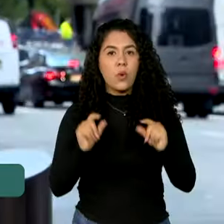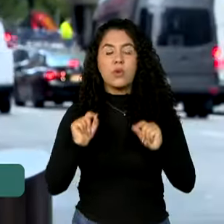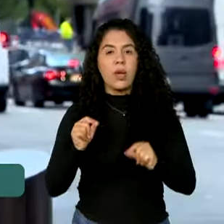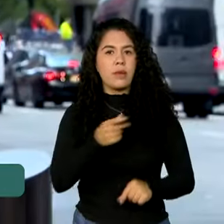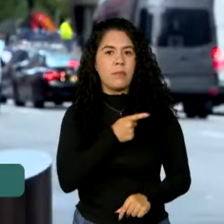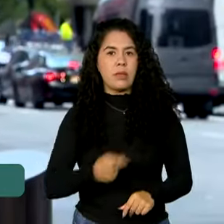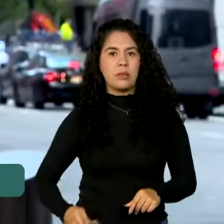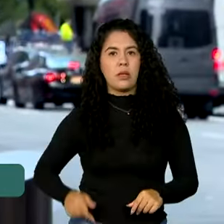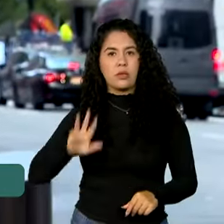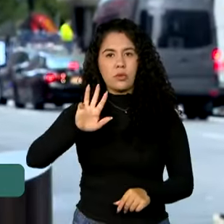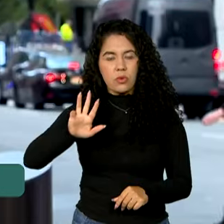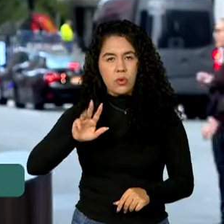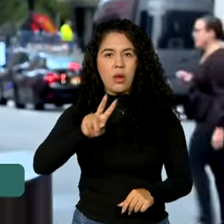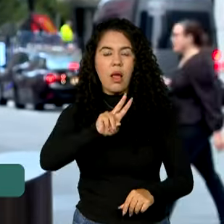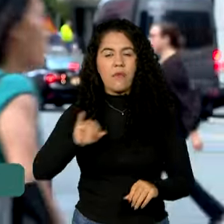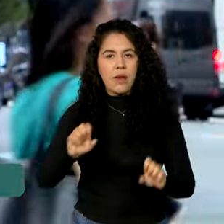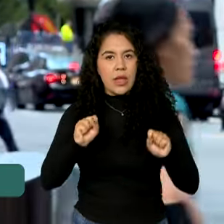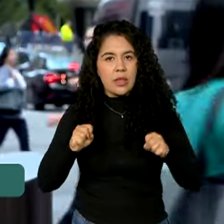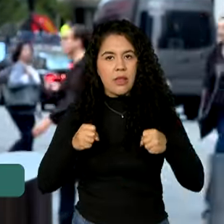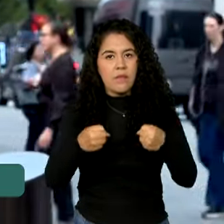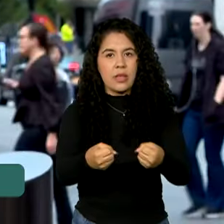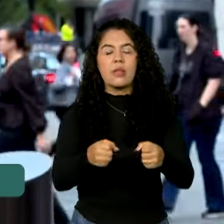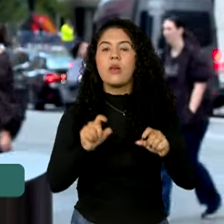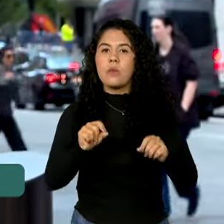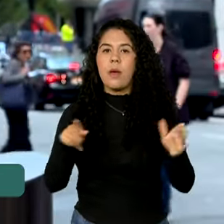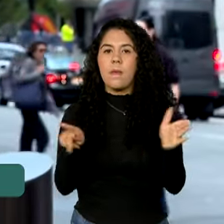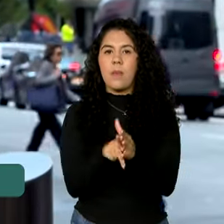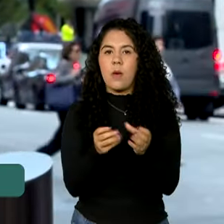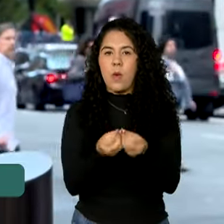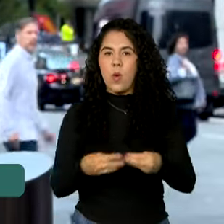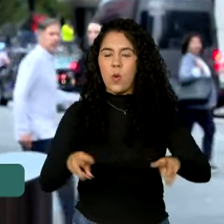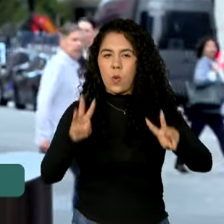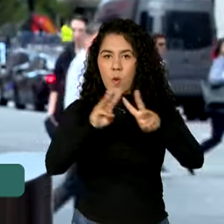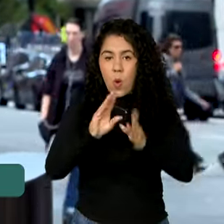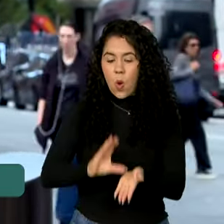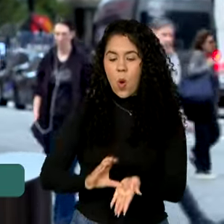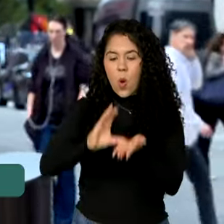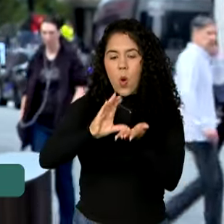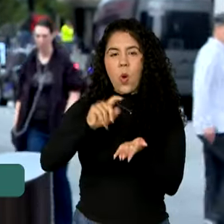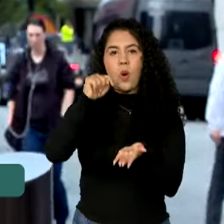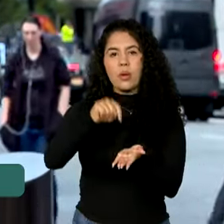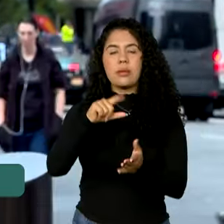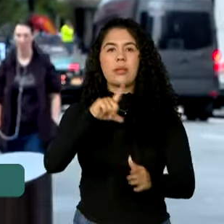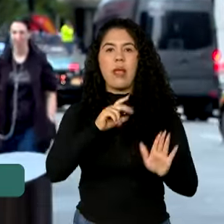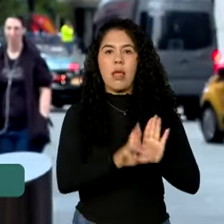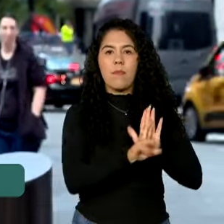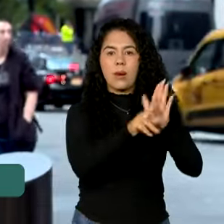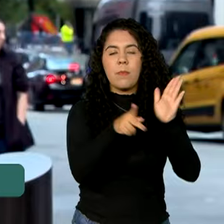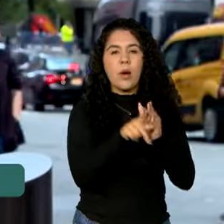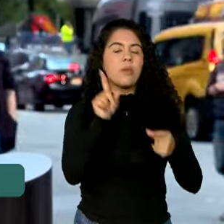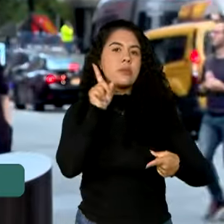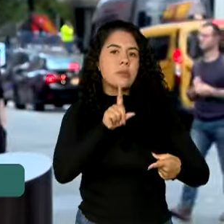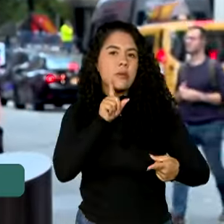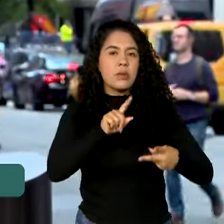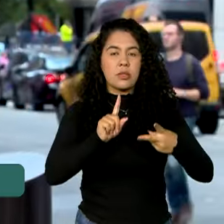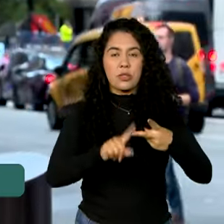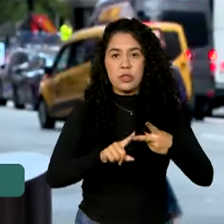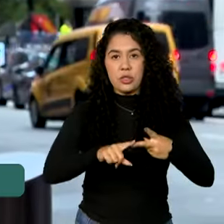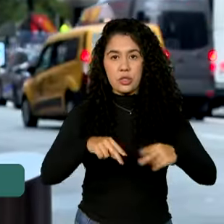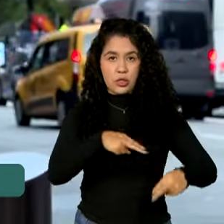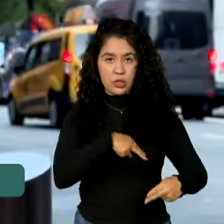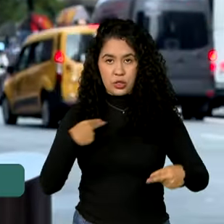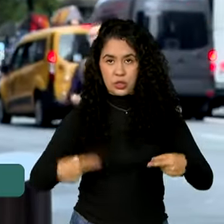expansão do Conselho de Segurança da ONU. Esse conselho atualmente é formado por Estados Unidos, China, Rússia,